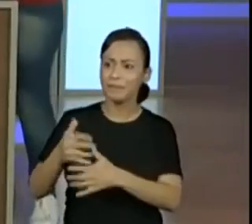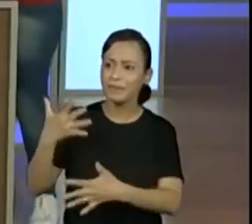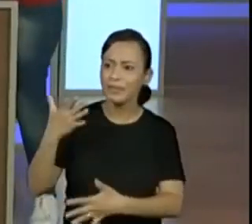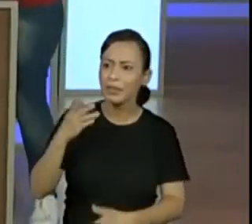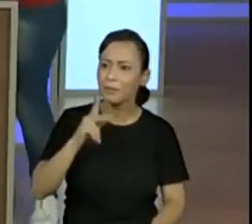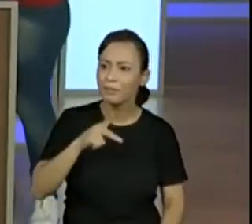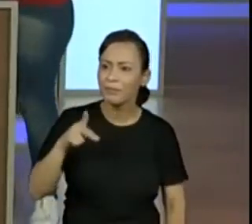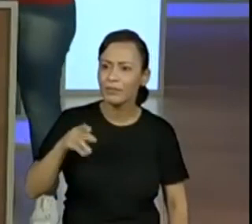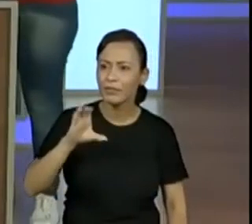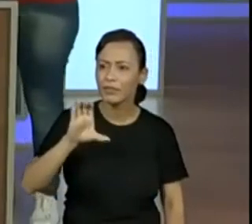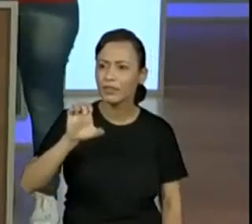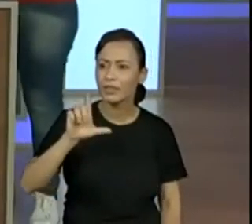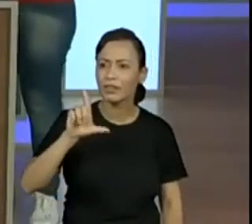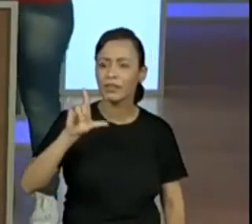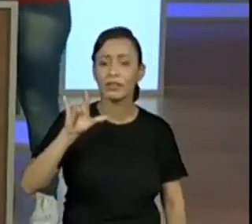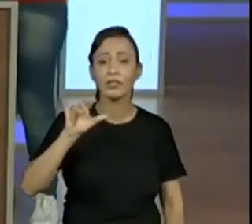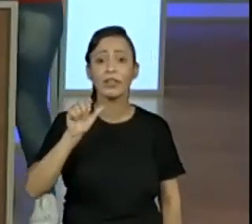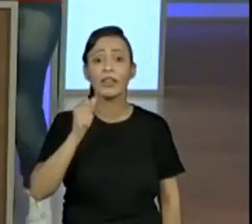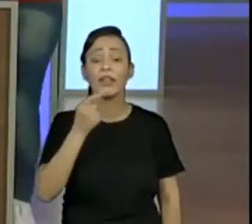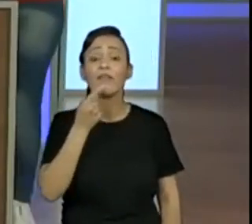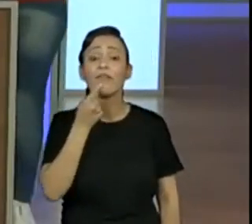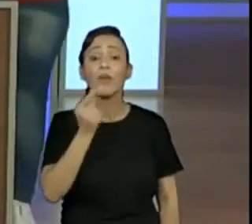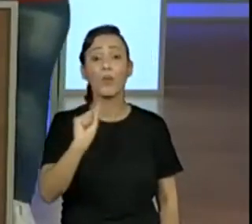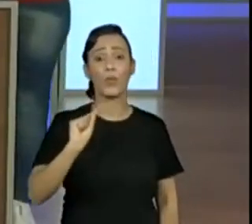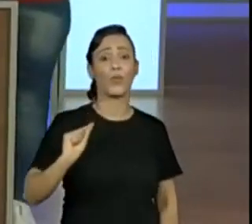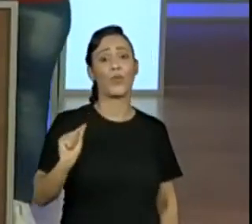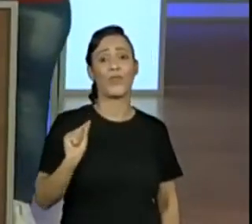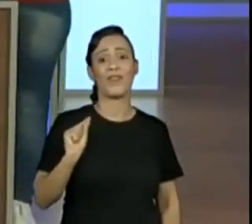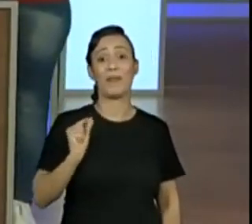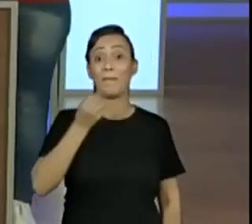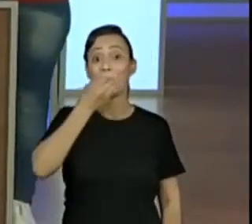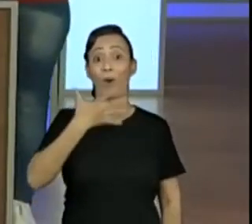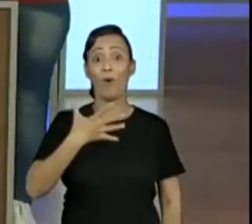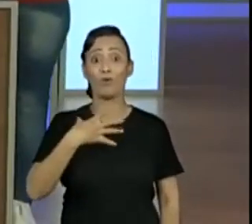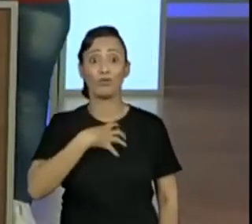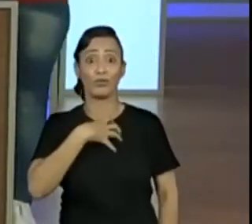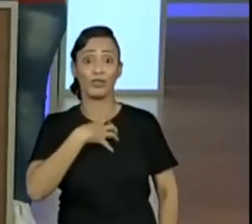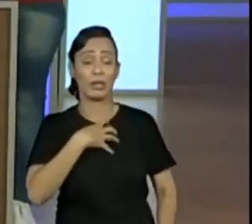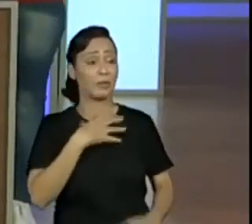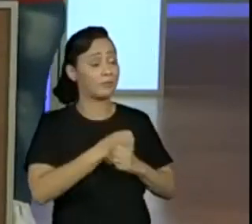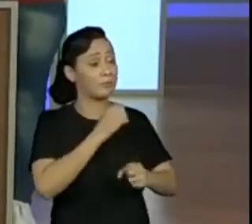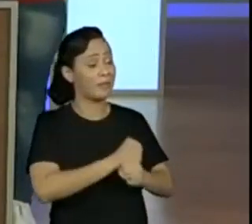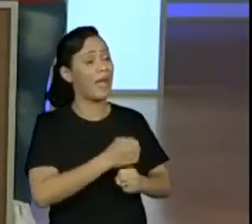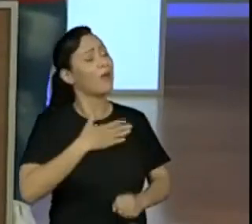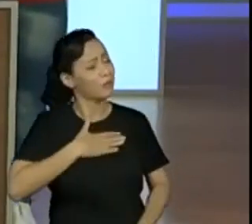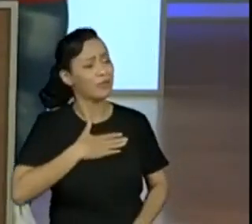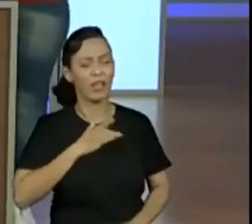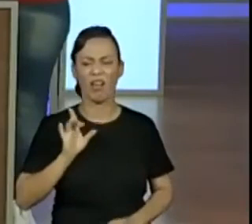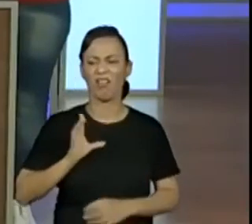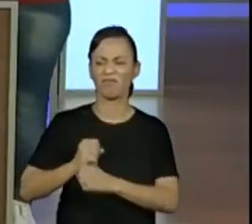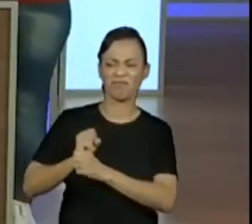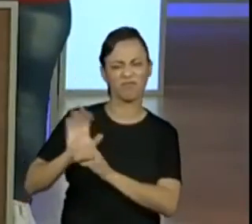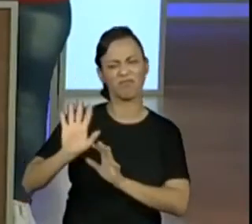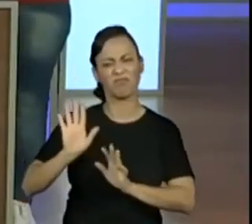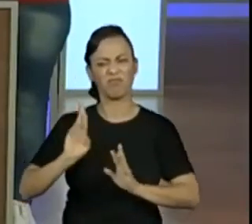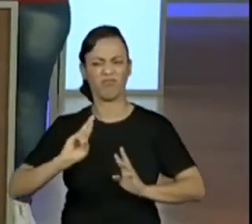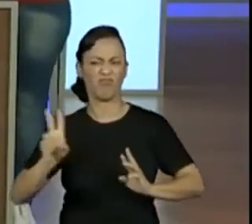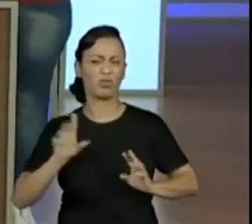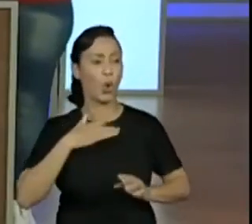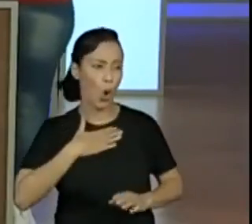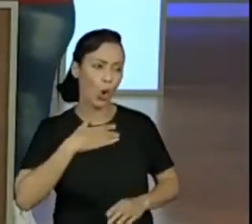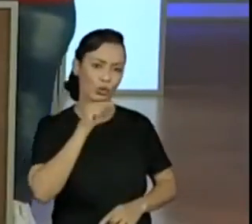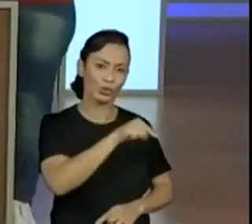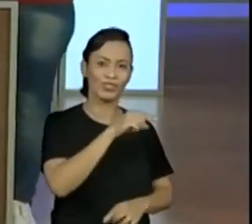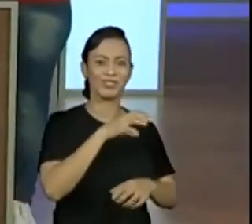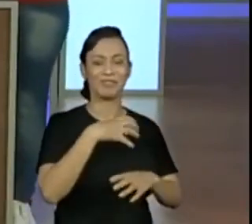possibilidades. E as possibilidades, quem vai escolher qual que é mais fácil, qual que é mais desafiadora, são os alunos. Verdade. Não